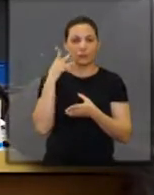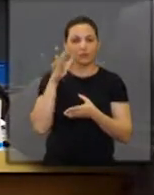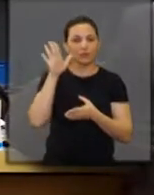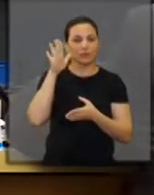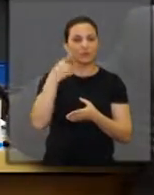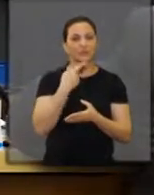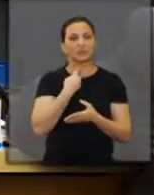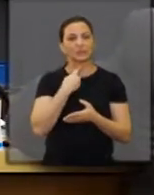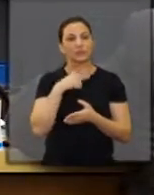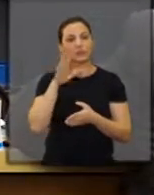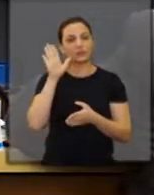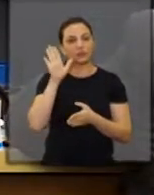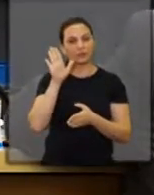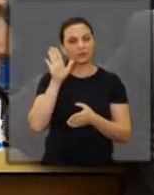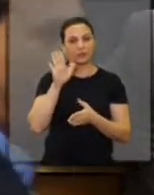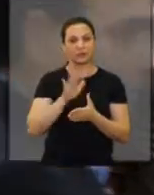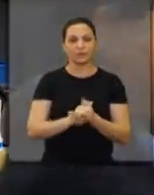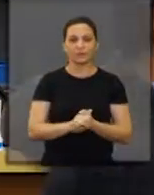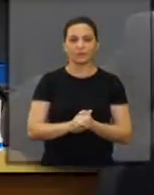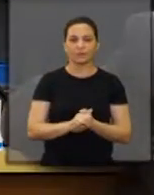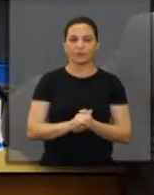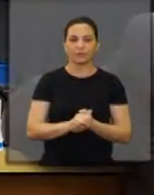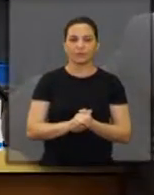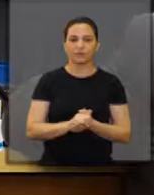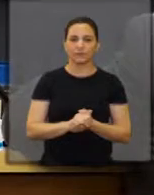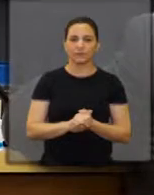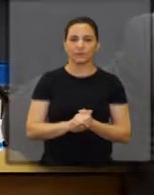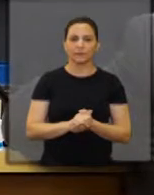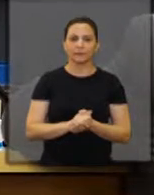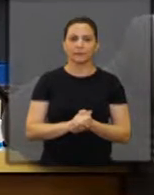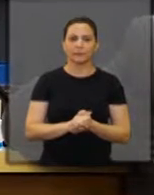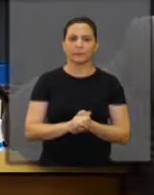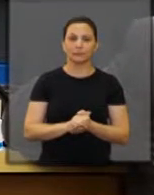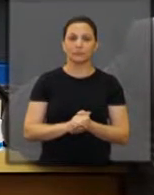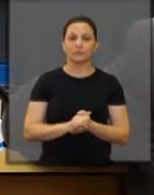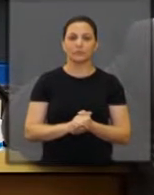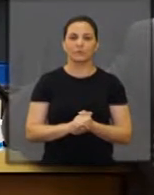Algum vereador vai fazer o uso da palavra?